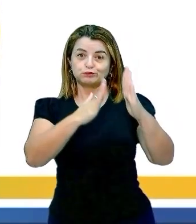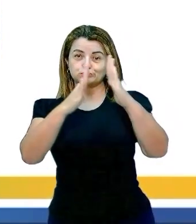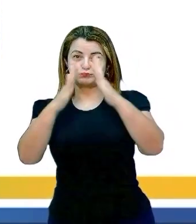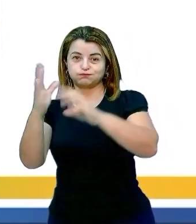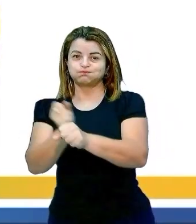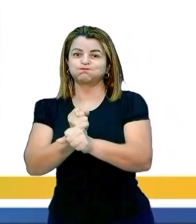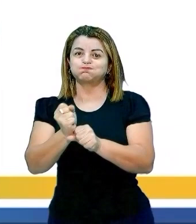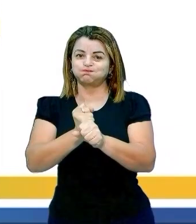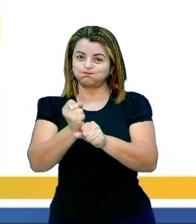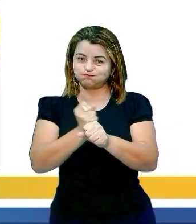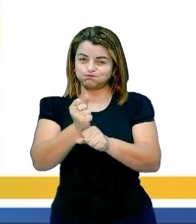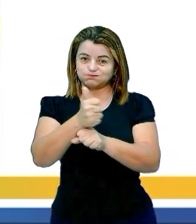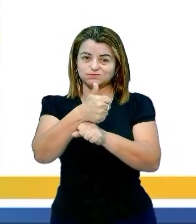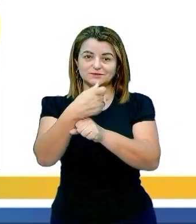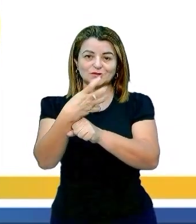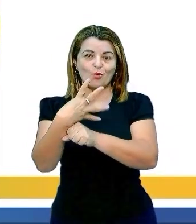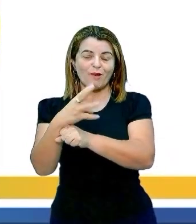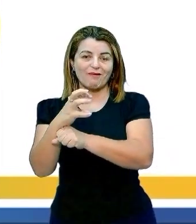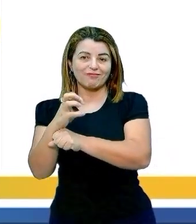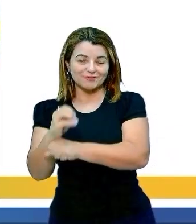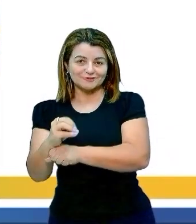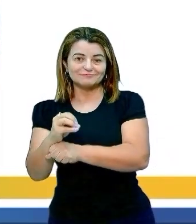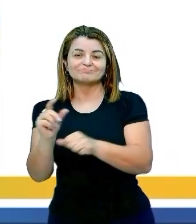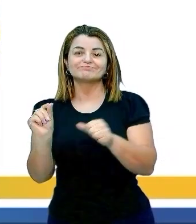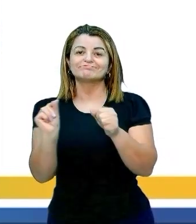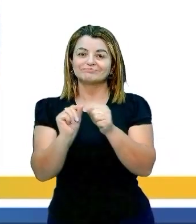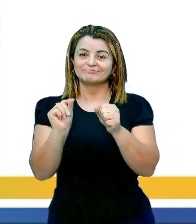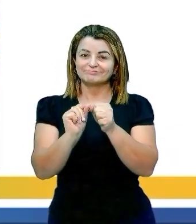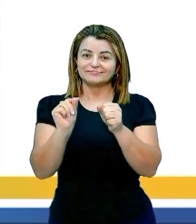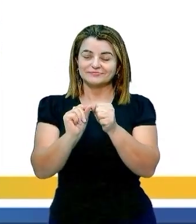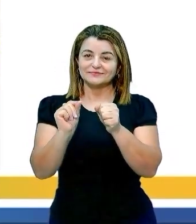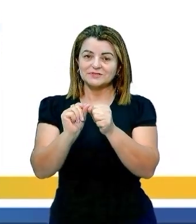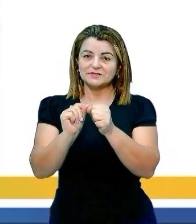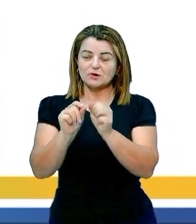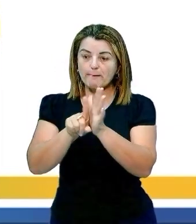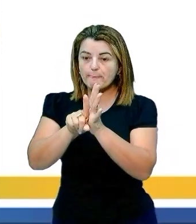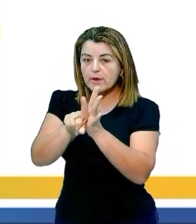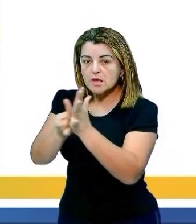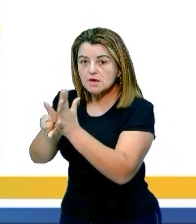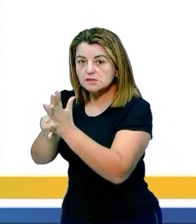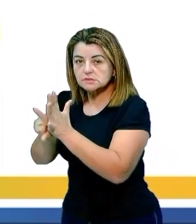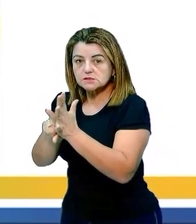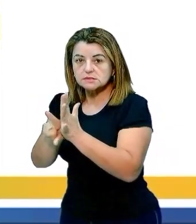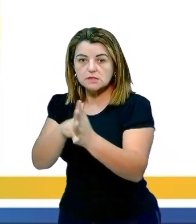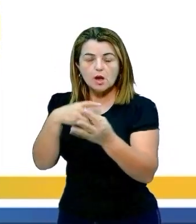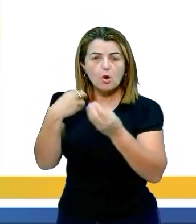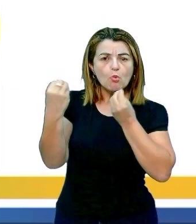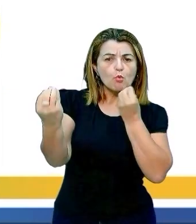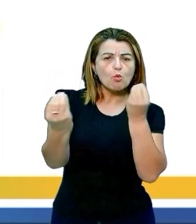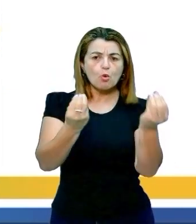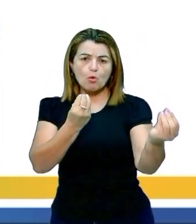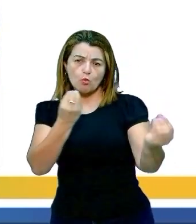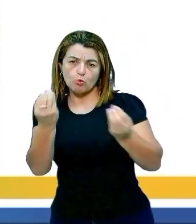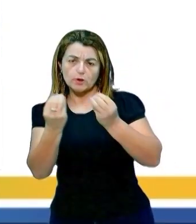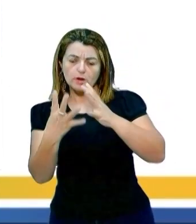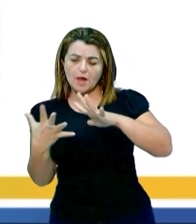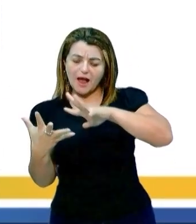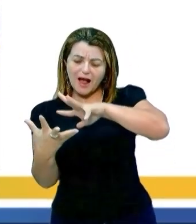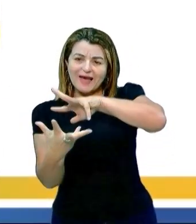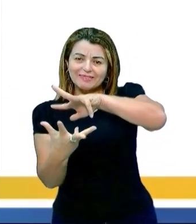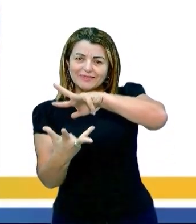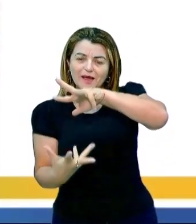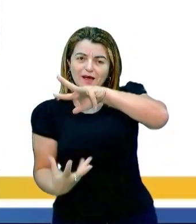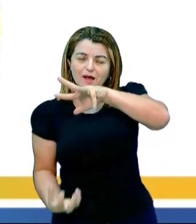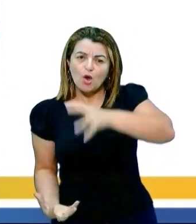anos fizeram uma tomada de como a Terra aqueceu. Então ela